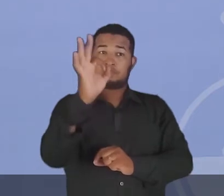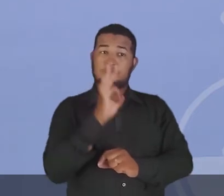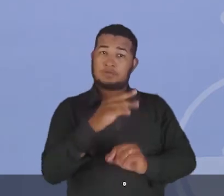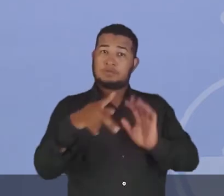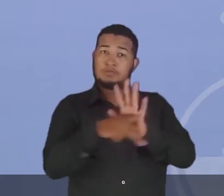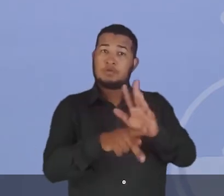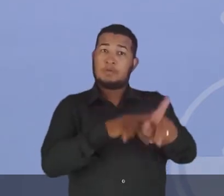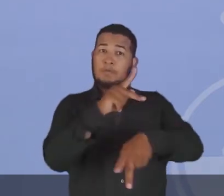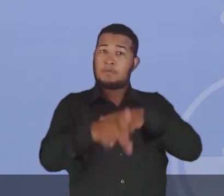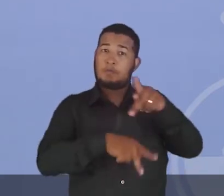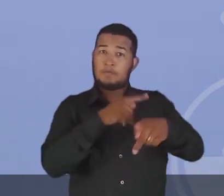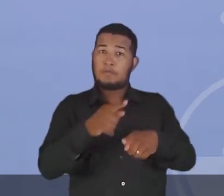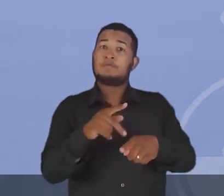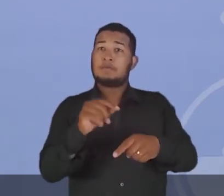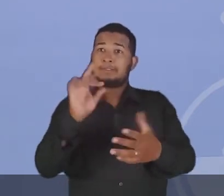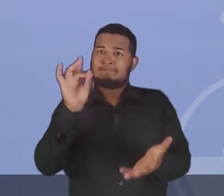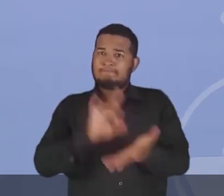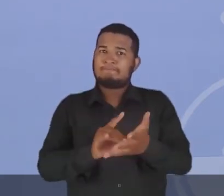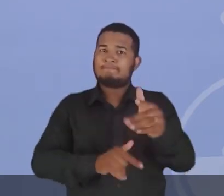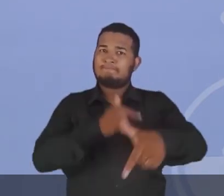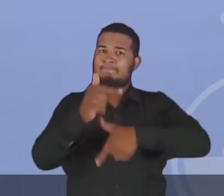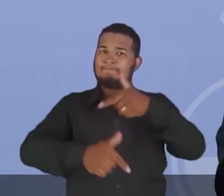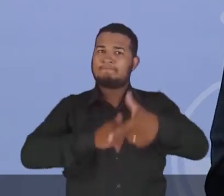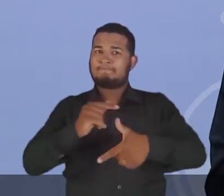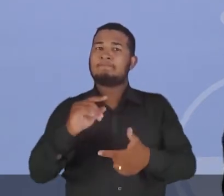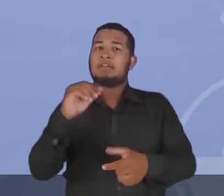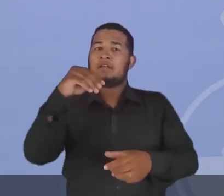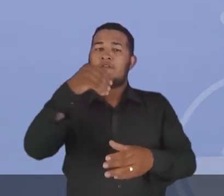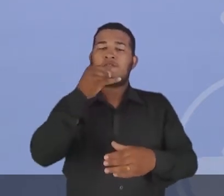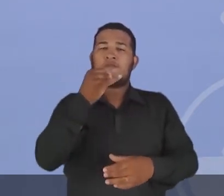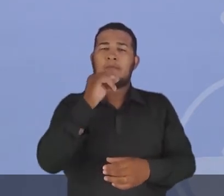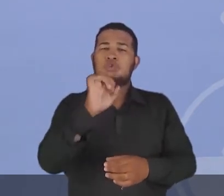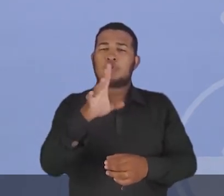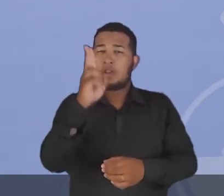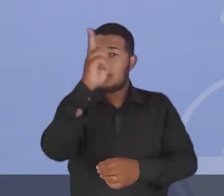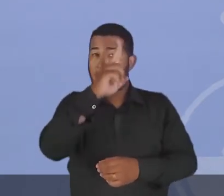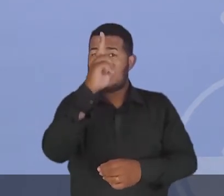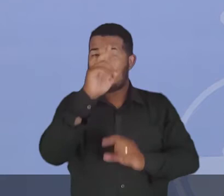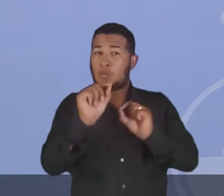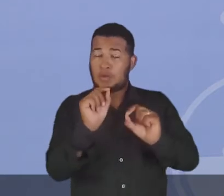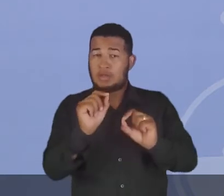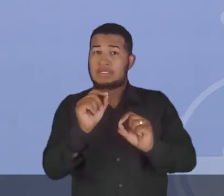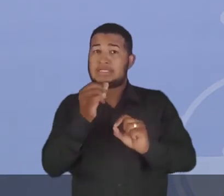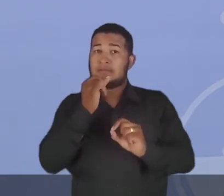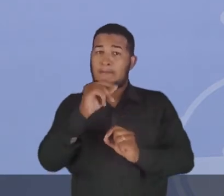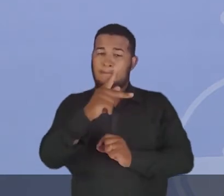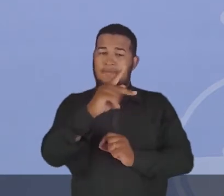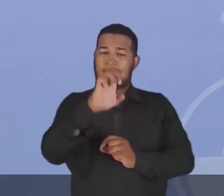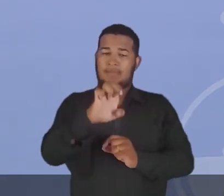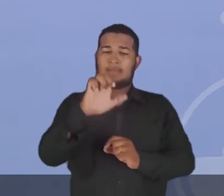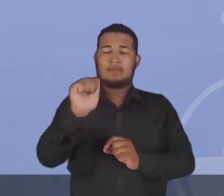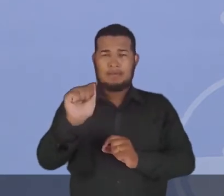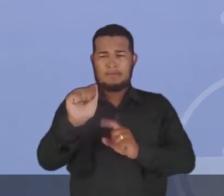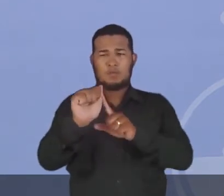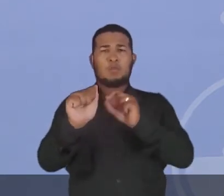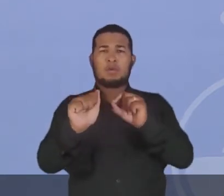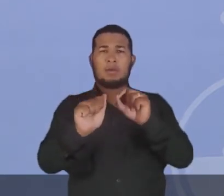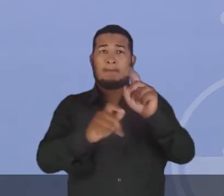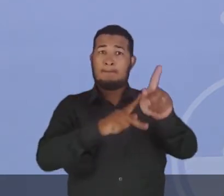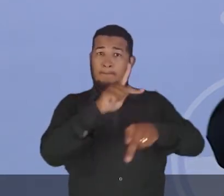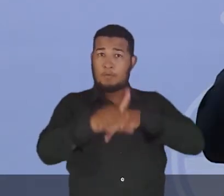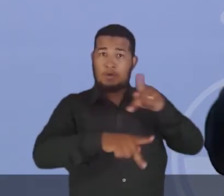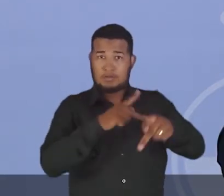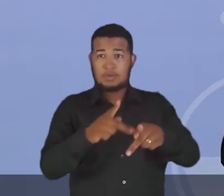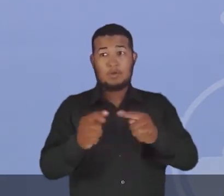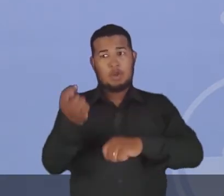população economicamente ativa, só para vocês se lembrarem o que é PEA, população